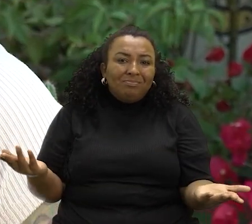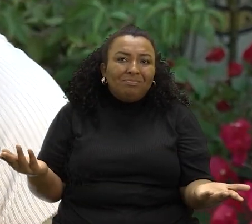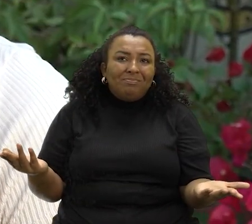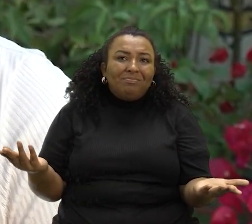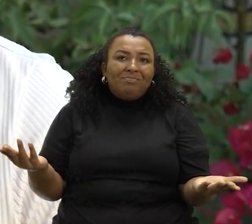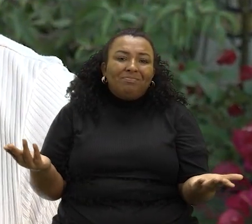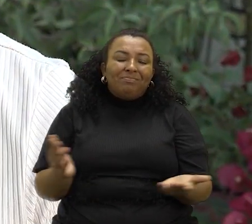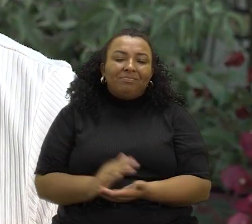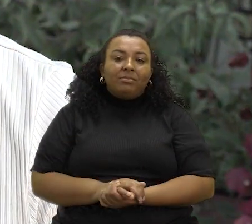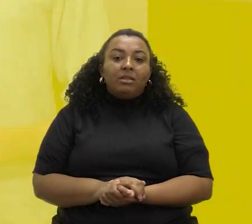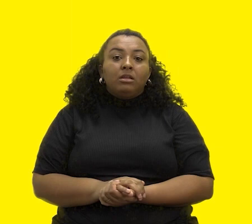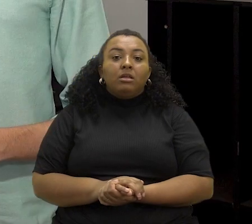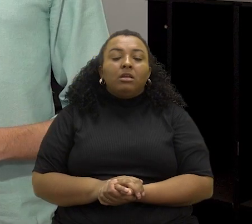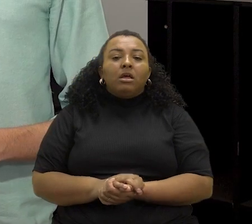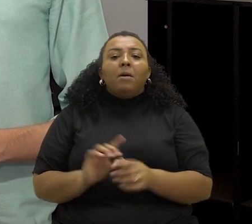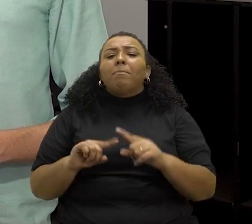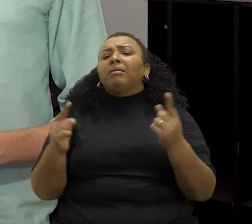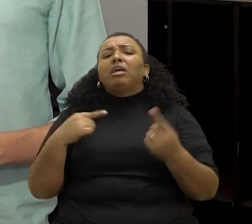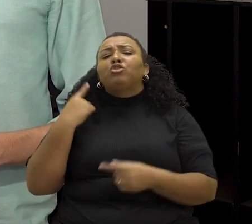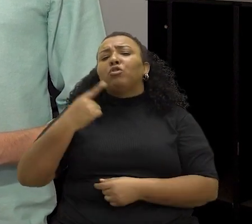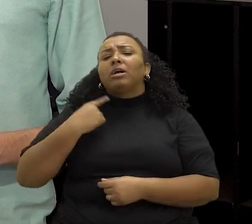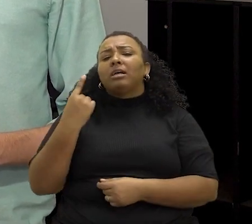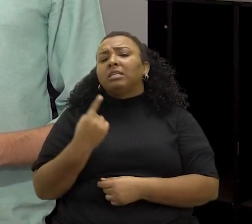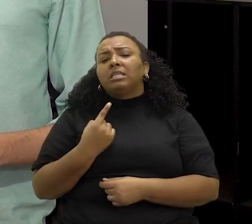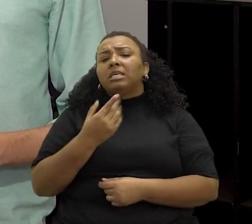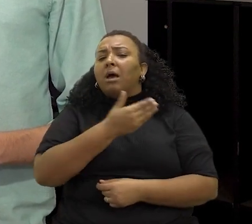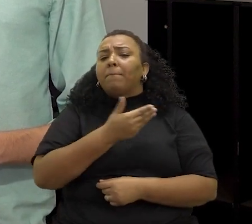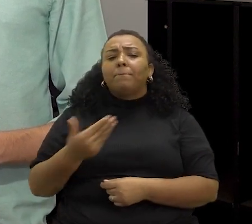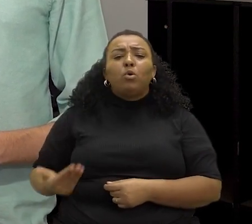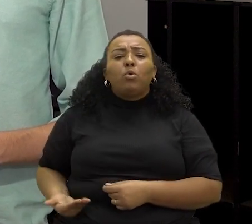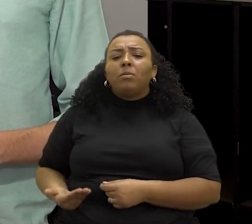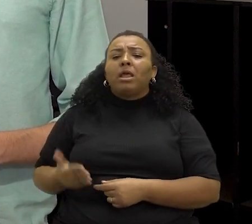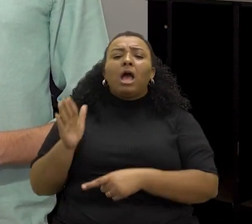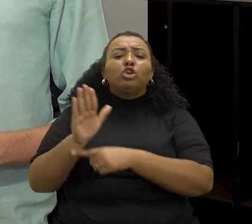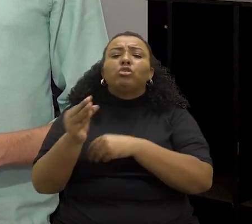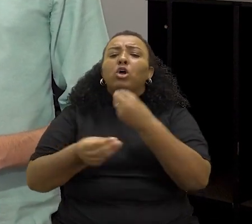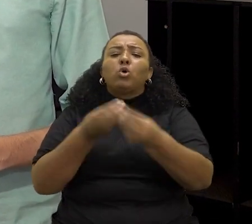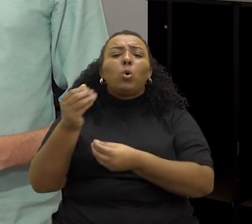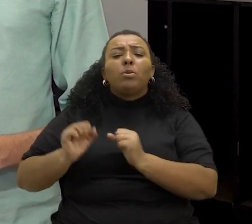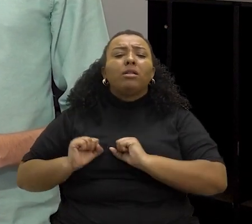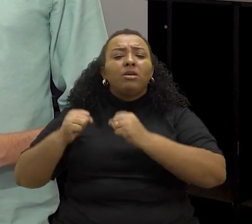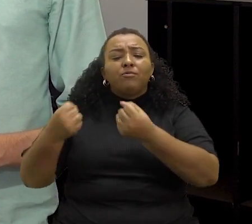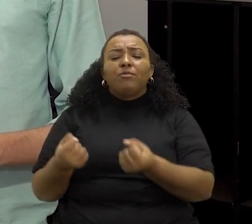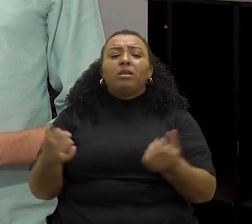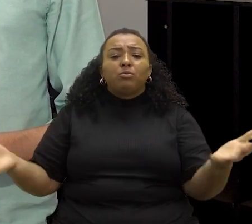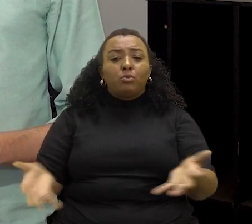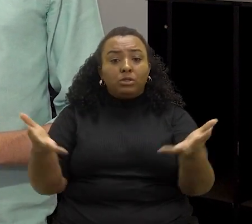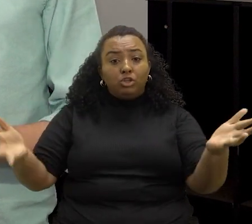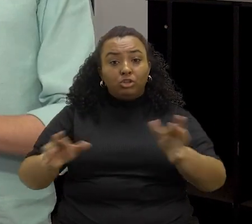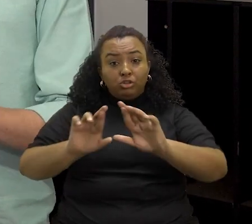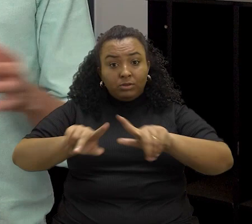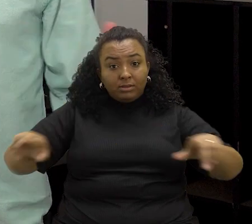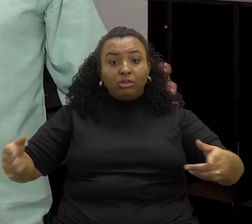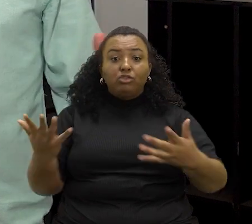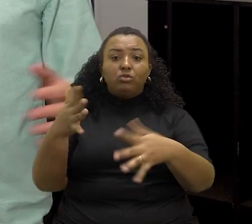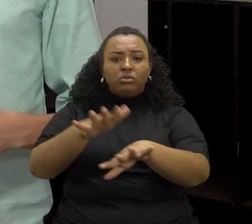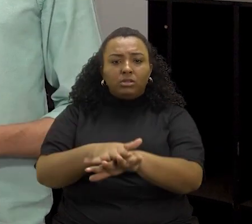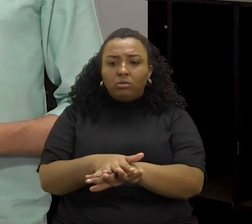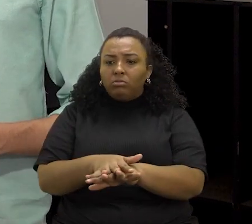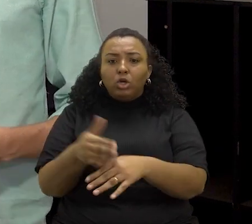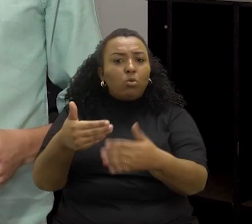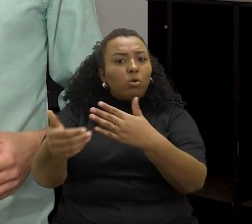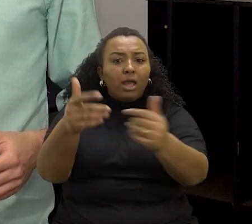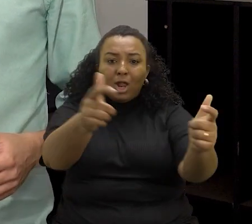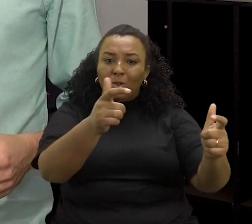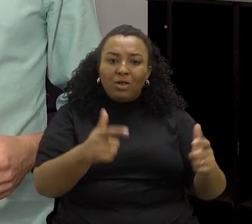a gente, né? E onde a advocacia pública entra na defesa e promoção da diversidade e inclusão? Em todo lugar.